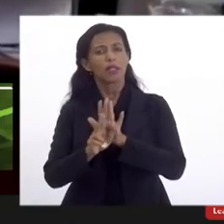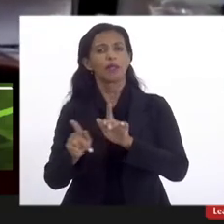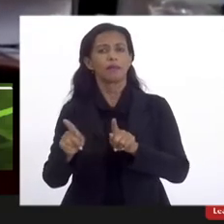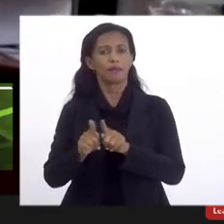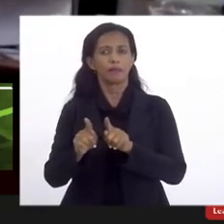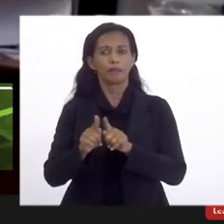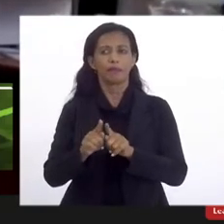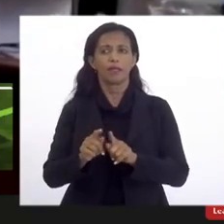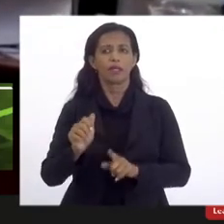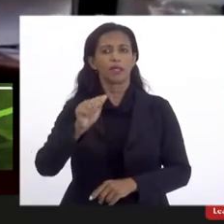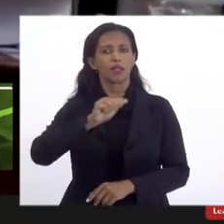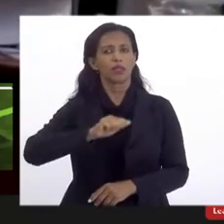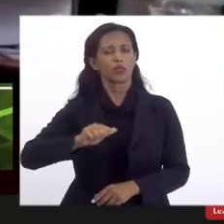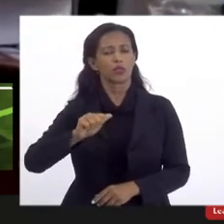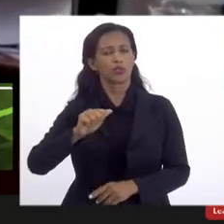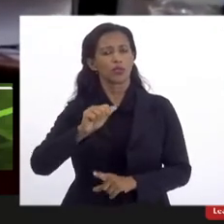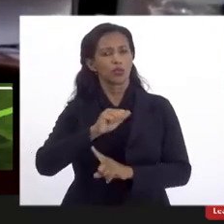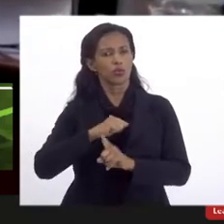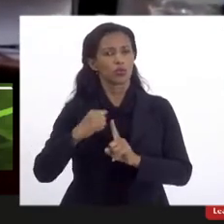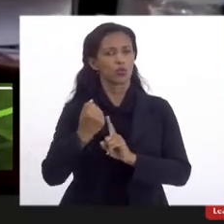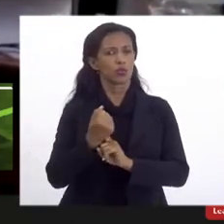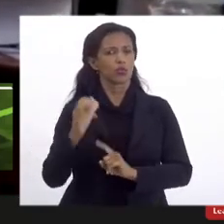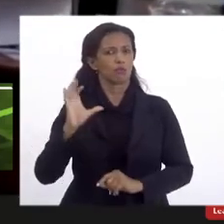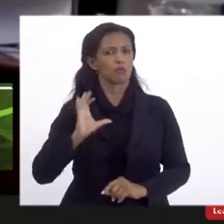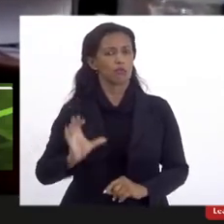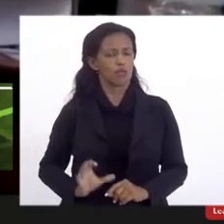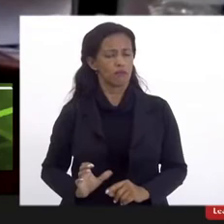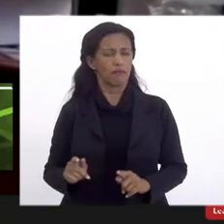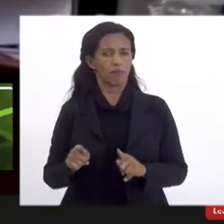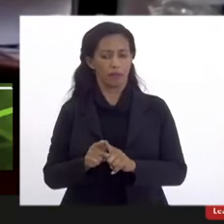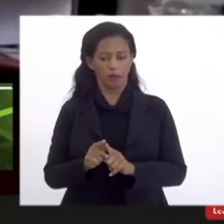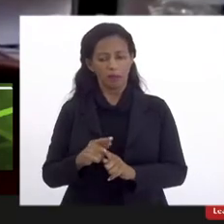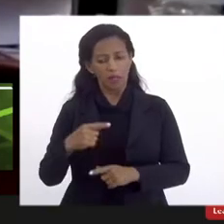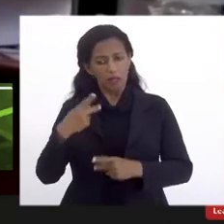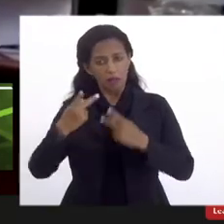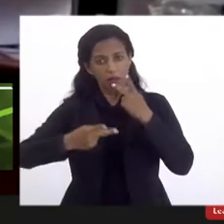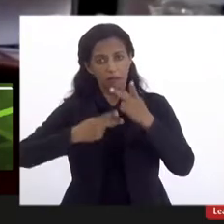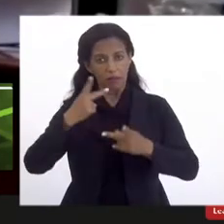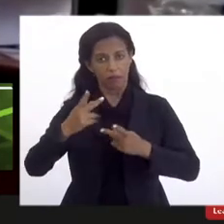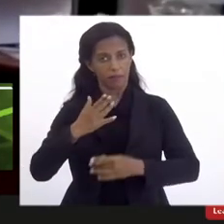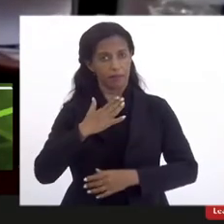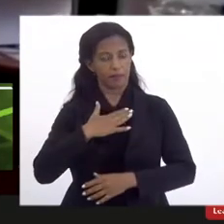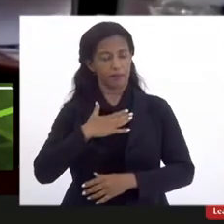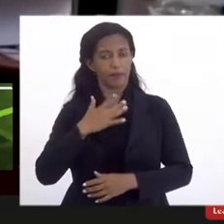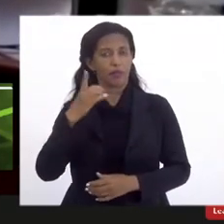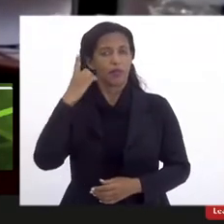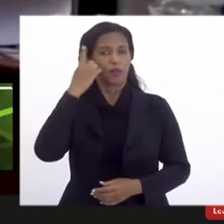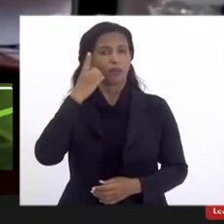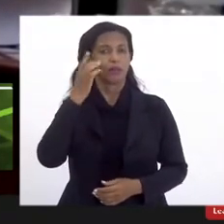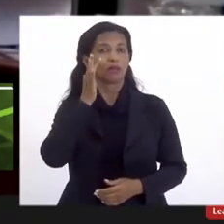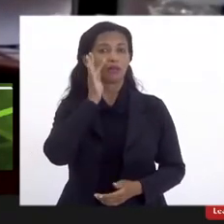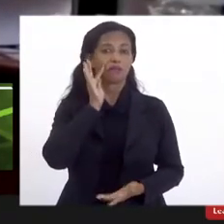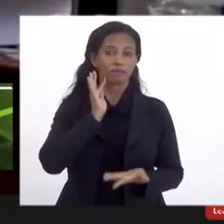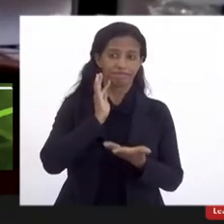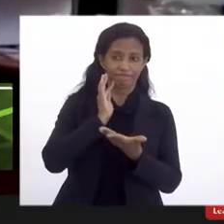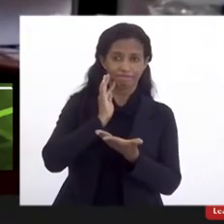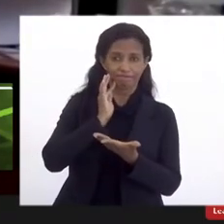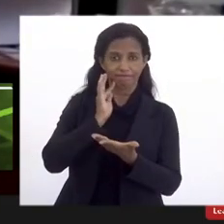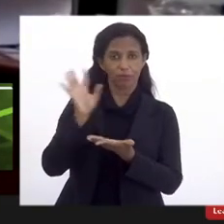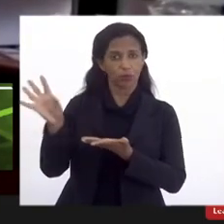aqui presentes. eu também gostaria inicialmente de fazer minhas palavras do deputado Flávio Serafini